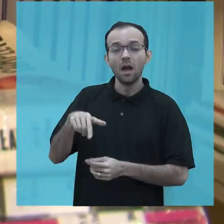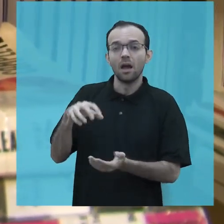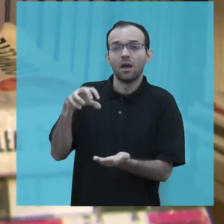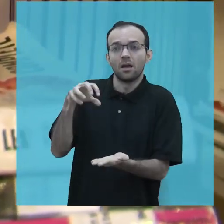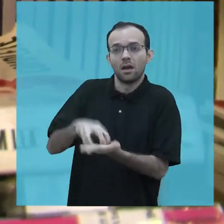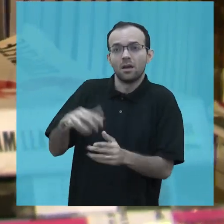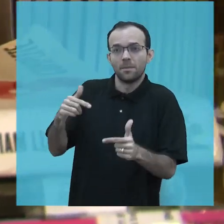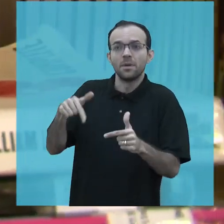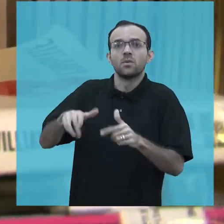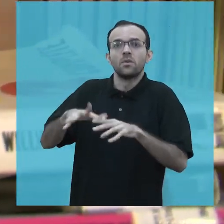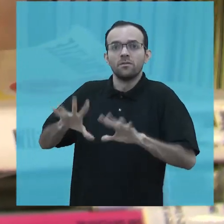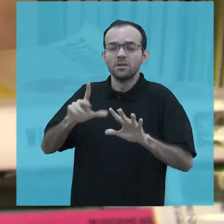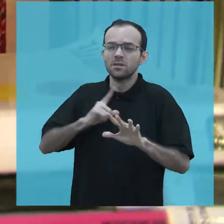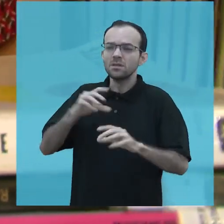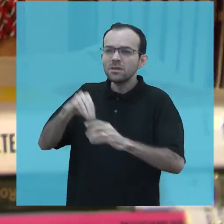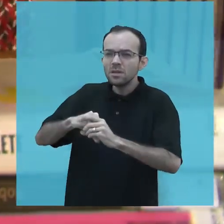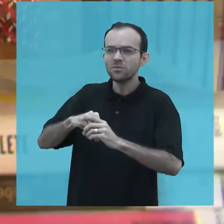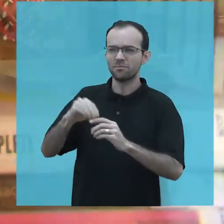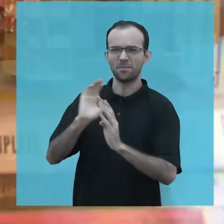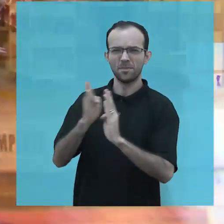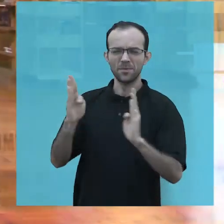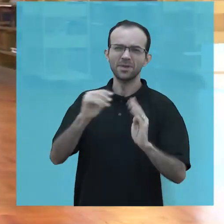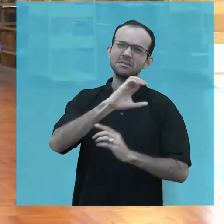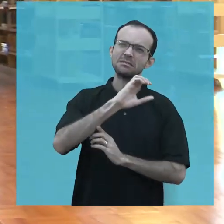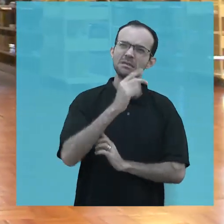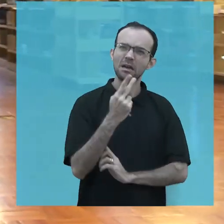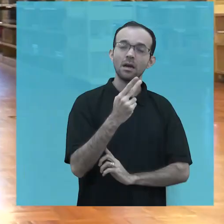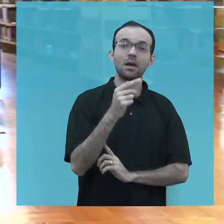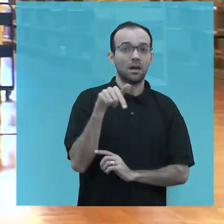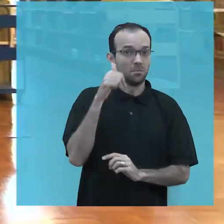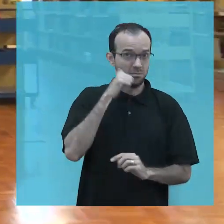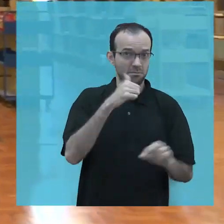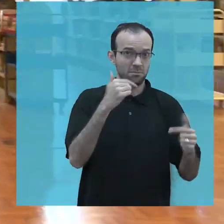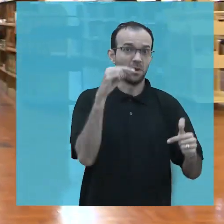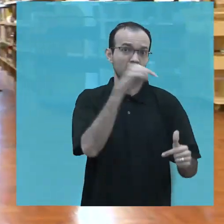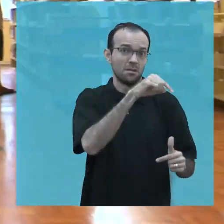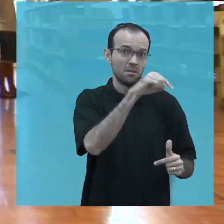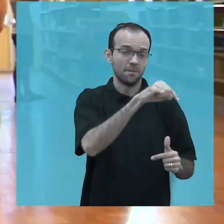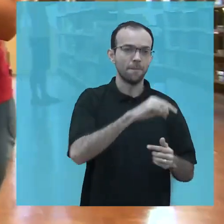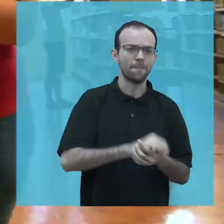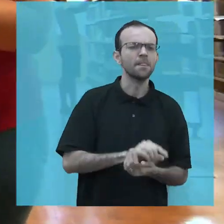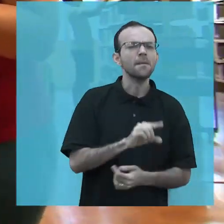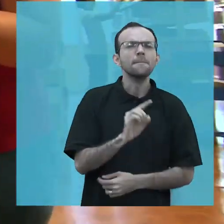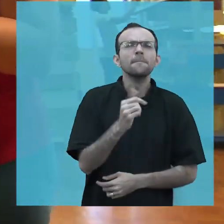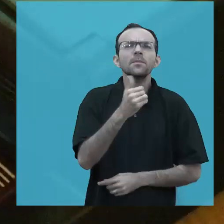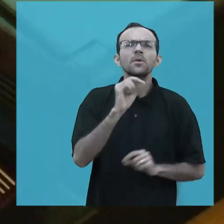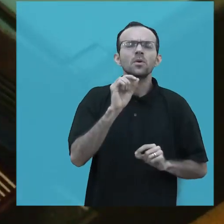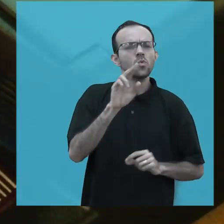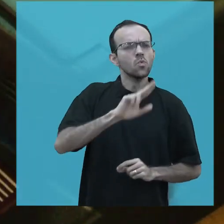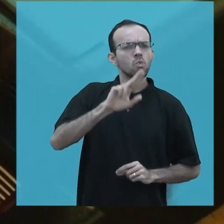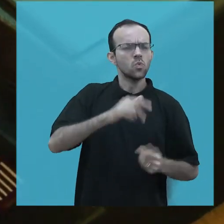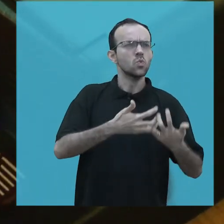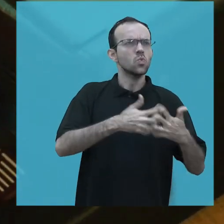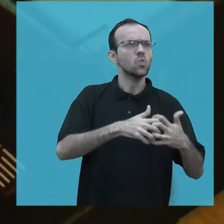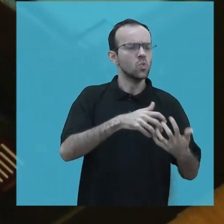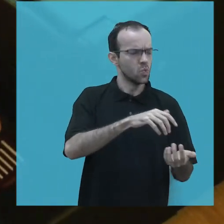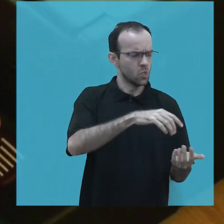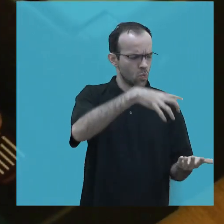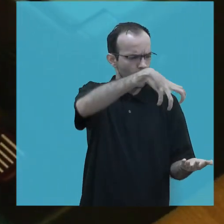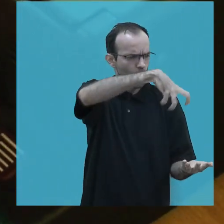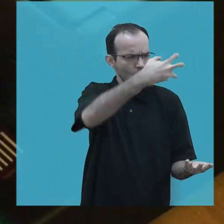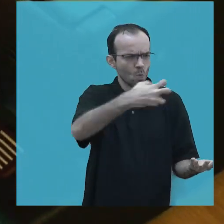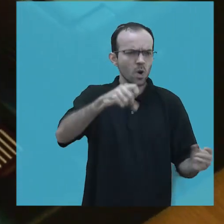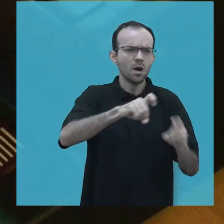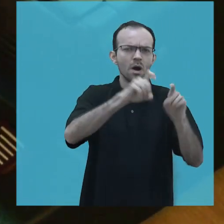UFC e trabalha na sessão de atendimento à pessoa com deficiência na Biblioteca de Ciências Humanas. Ela foi a primeira